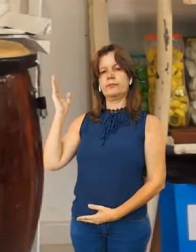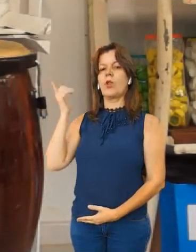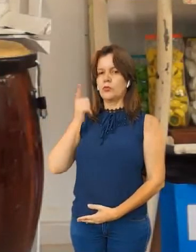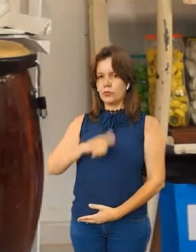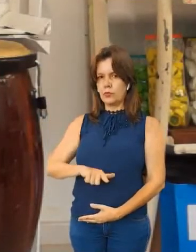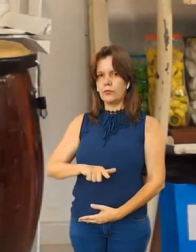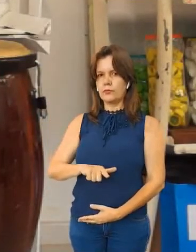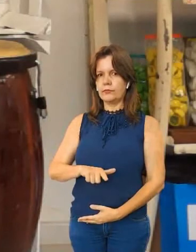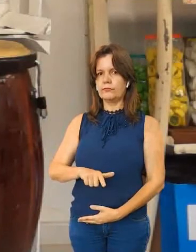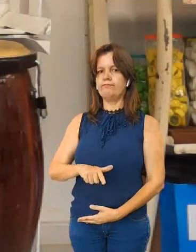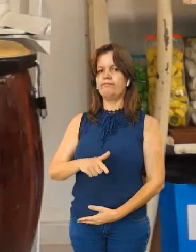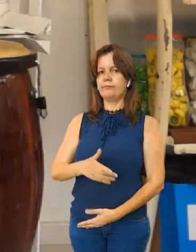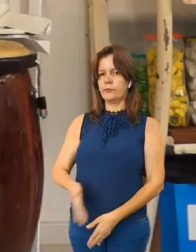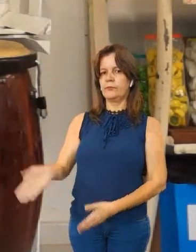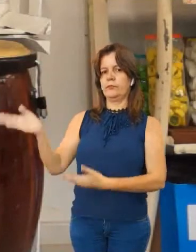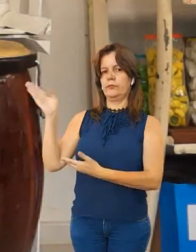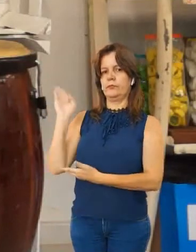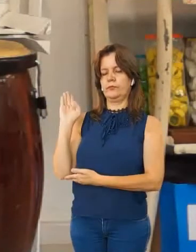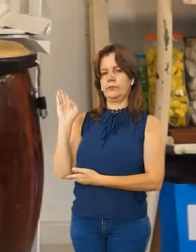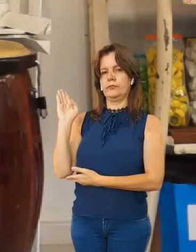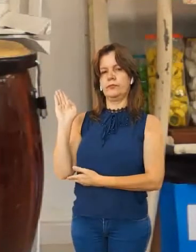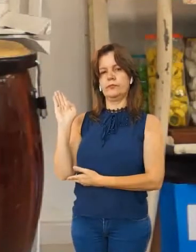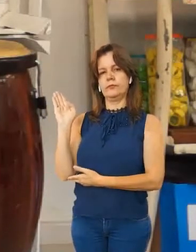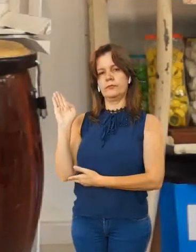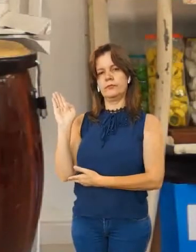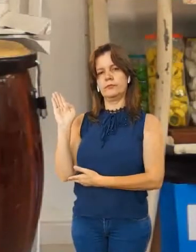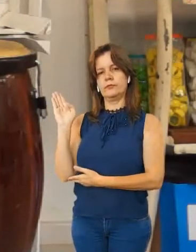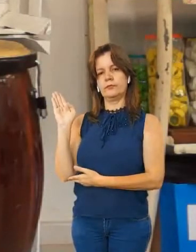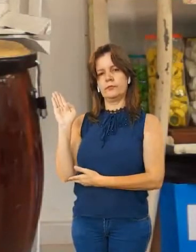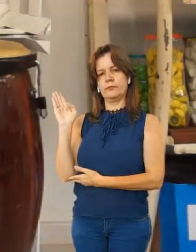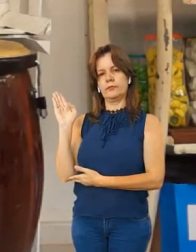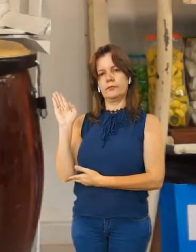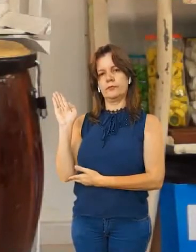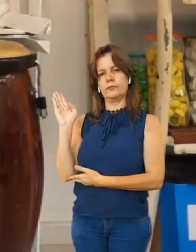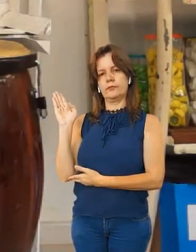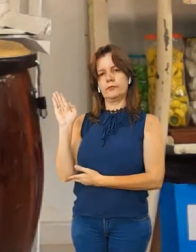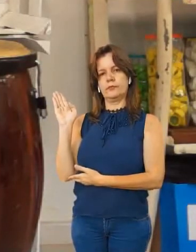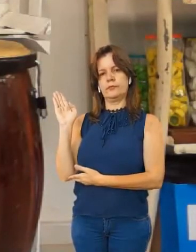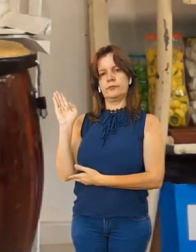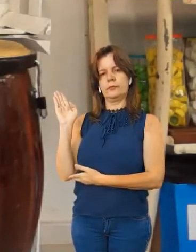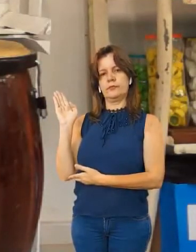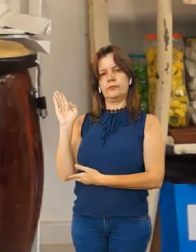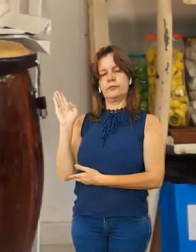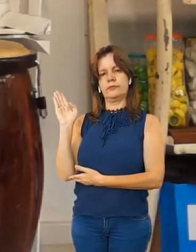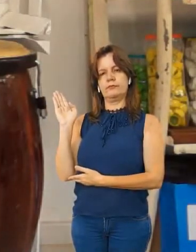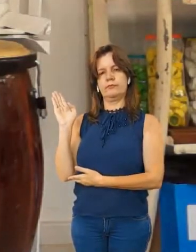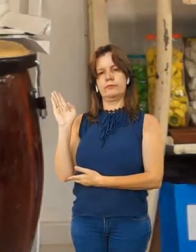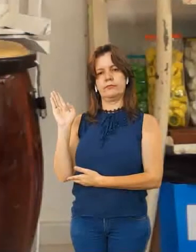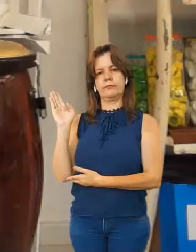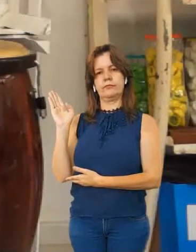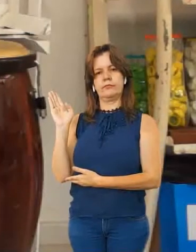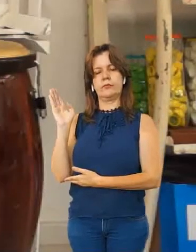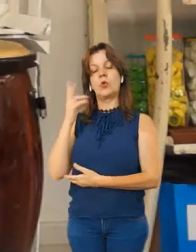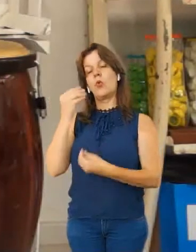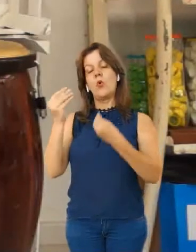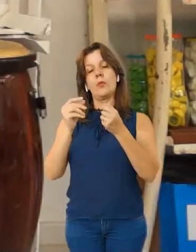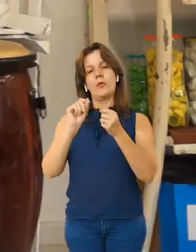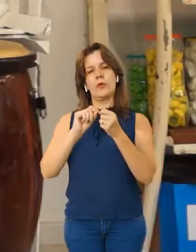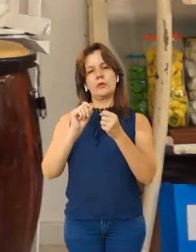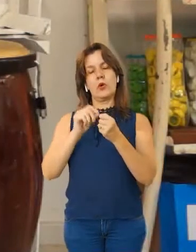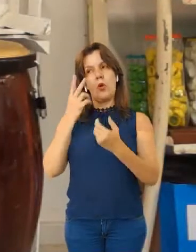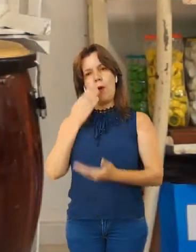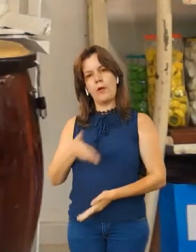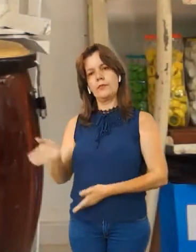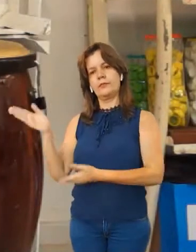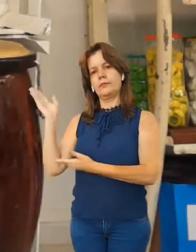Vamos mais uma vez? Peito, estala, estala, peito. Veja como fica.